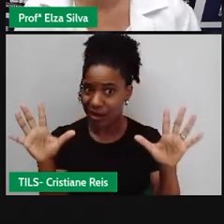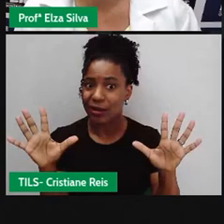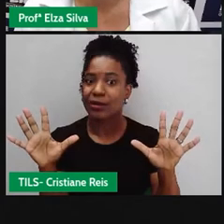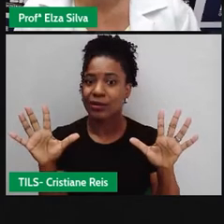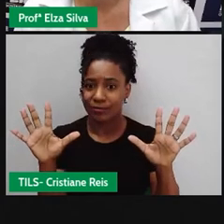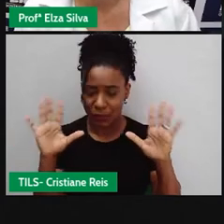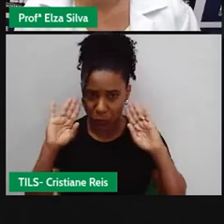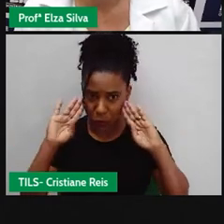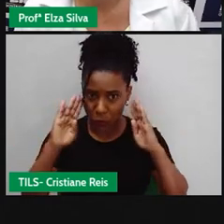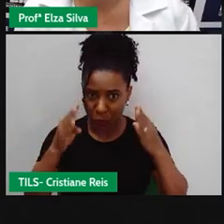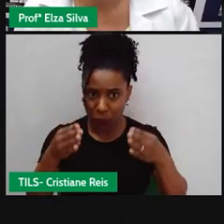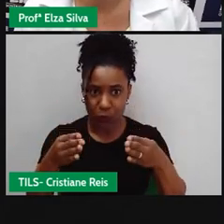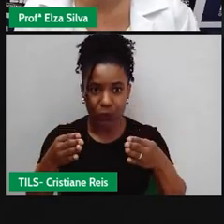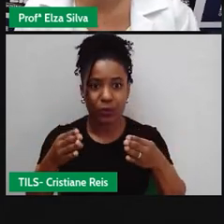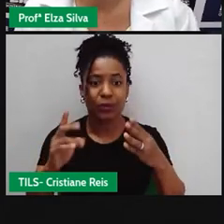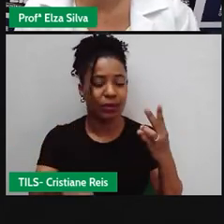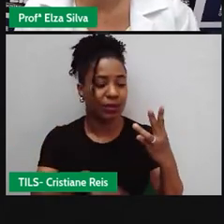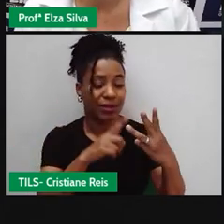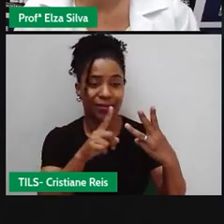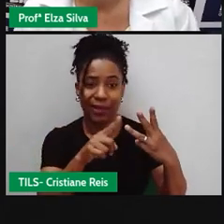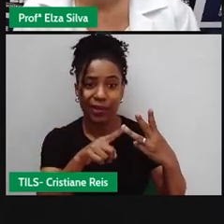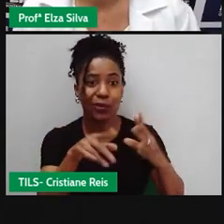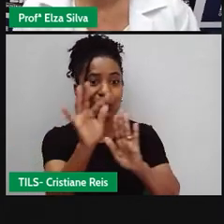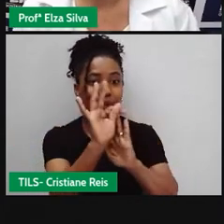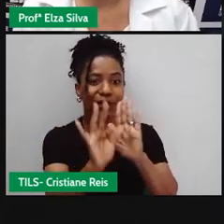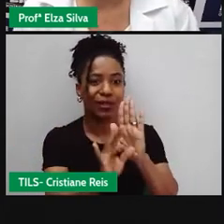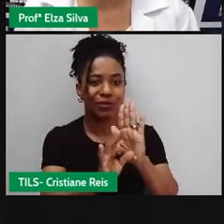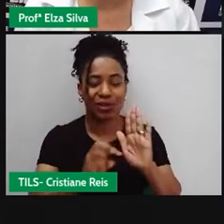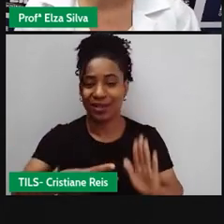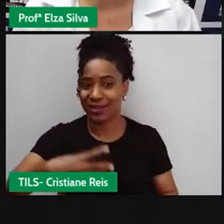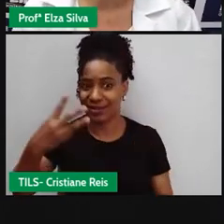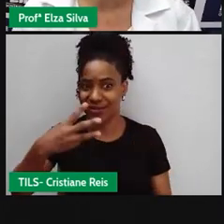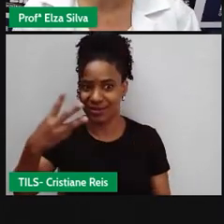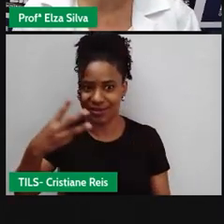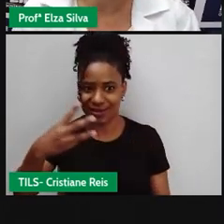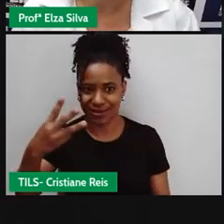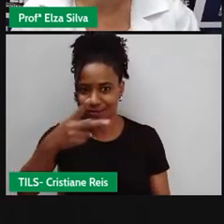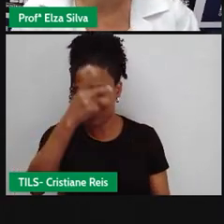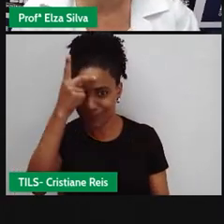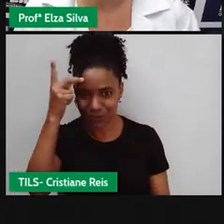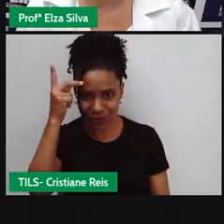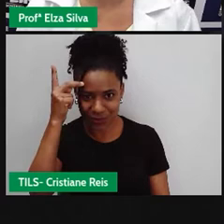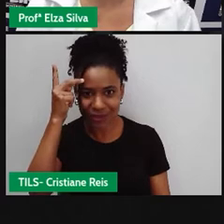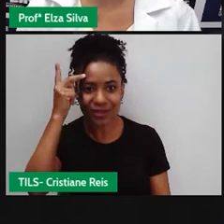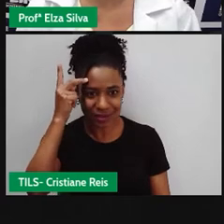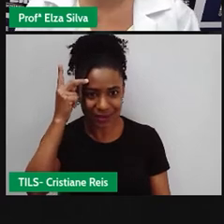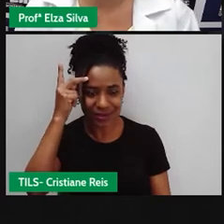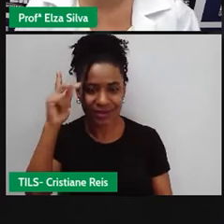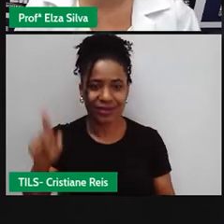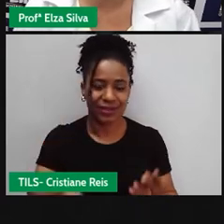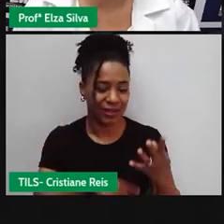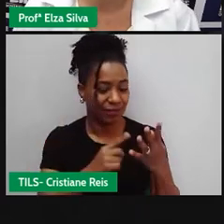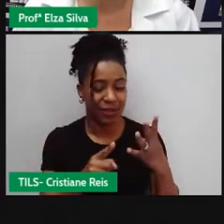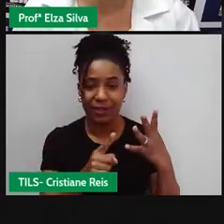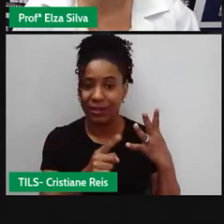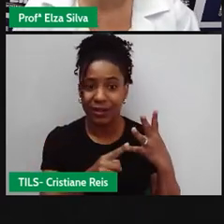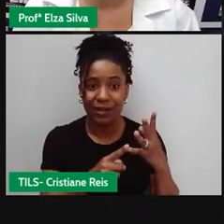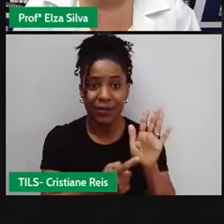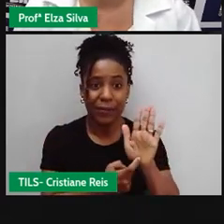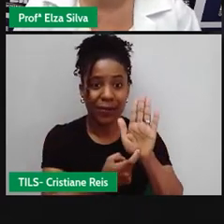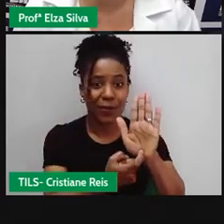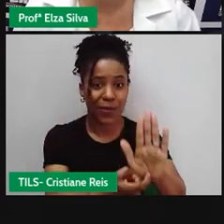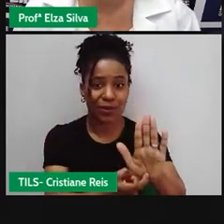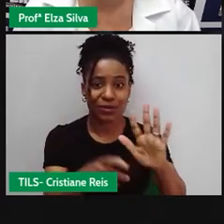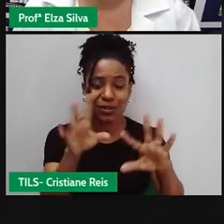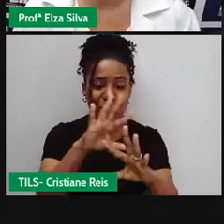deve ser escrito em terceira pessoa Ele apresenta um resumo de um produto cultural Que pode ser um filme,